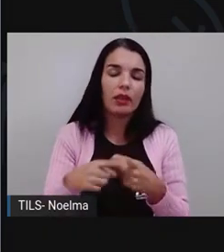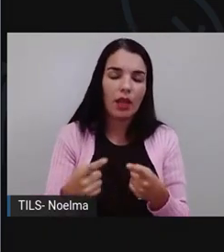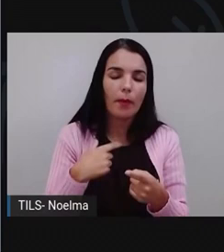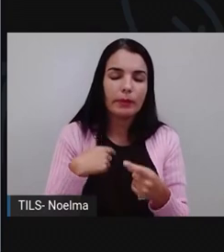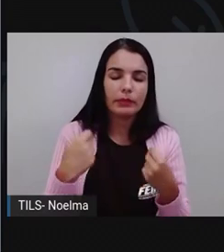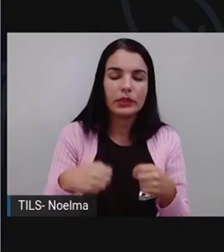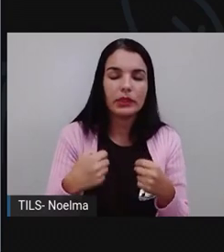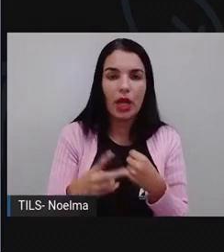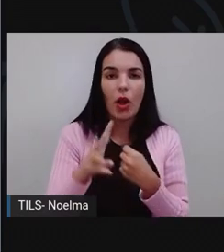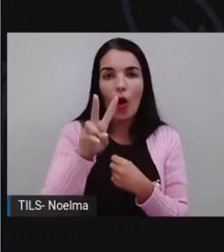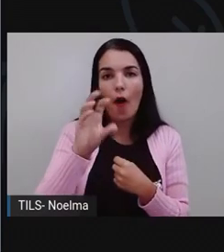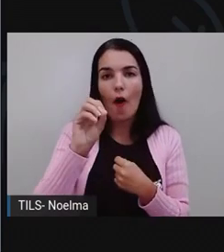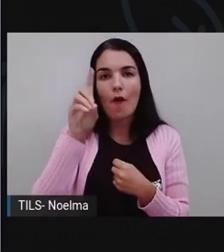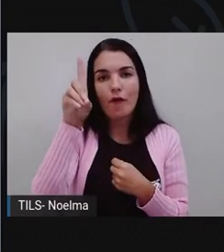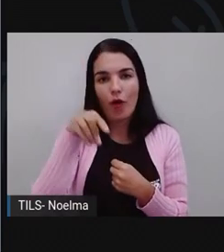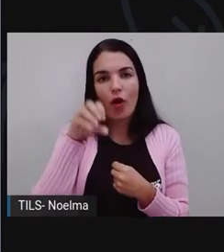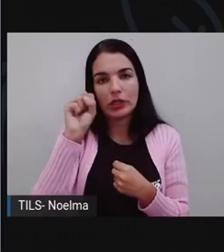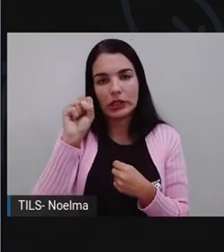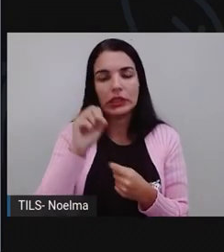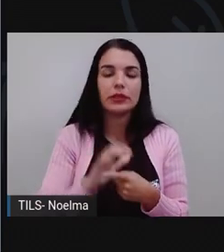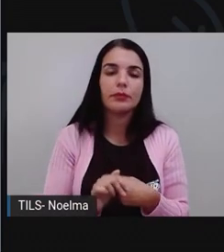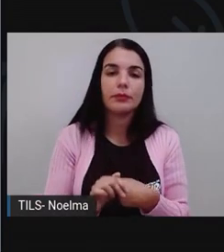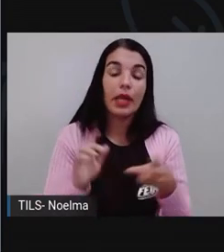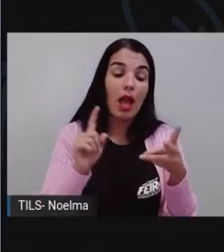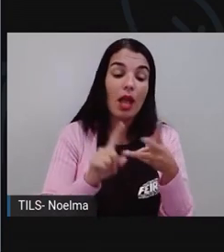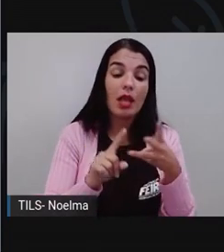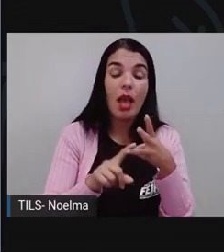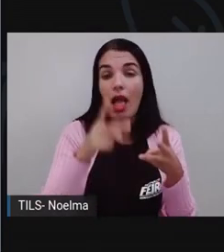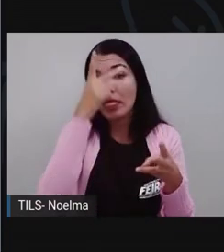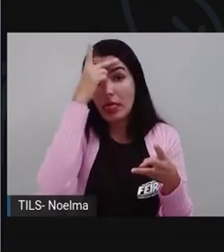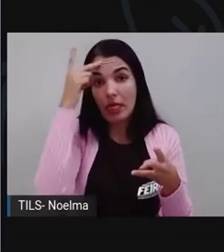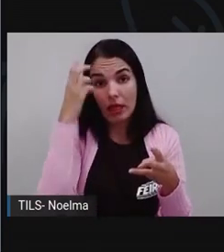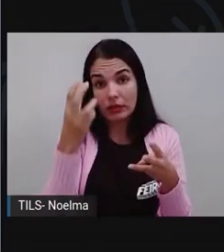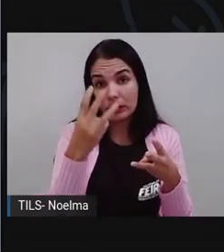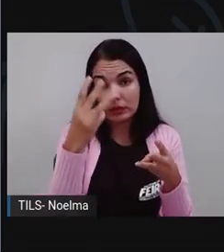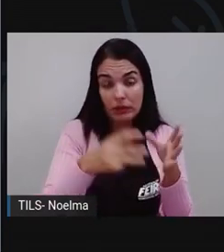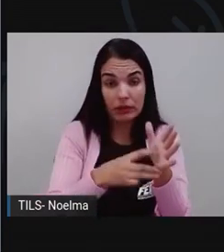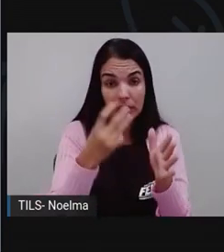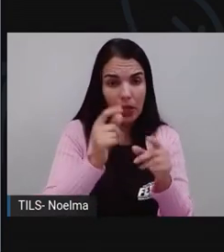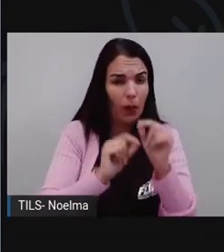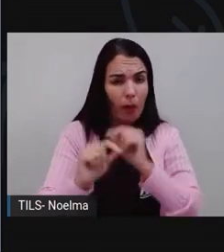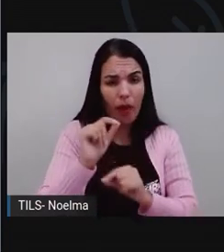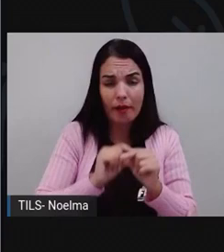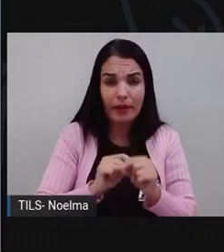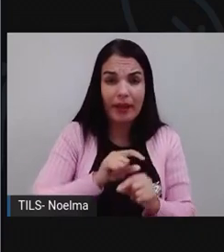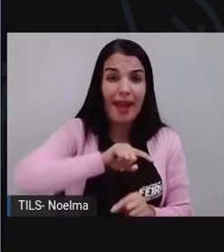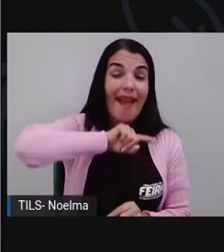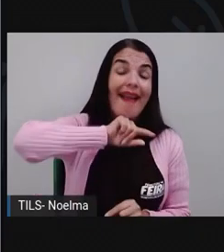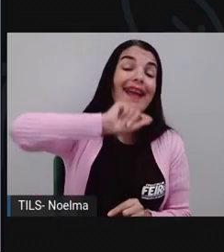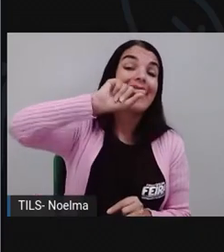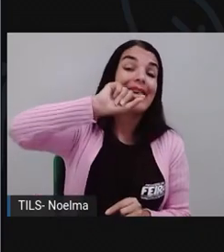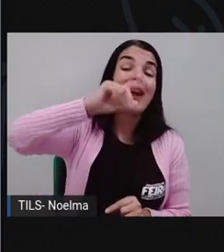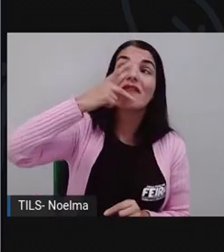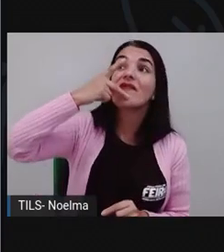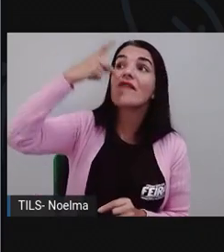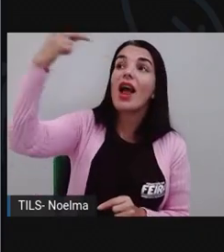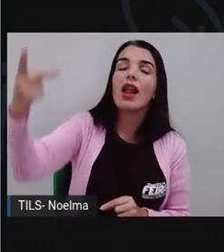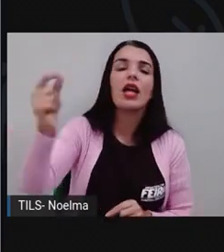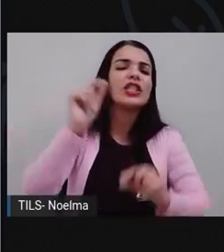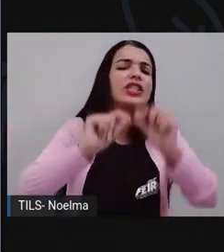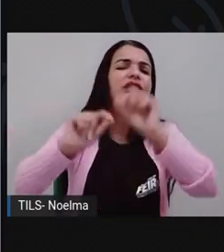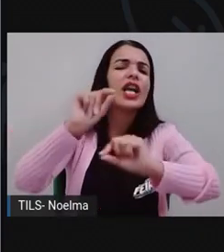os verbos, nós usamos tu e vós. E a terceira pessoa do verbo, é a pessoa de quem se fala.